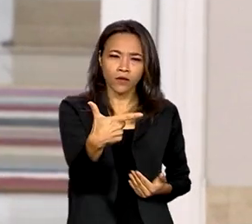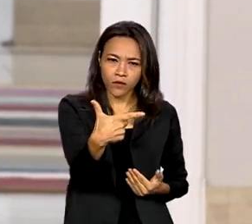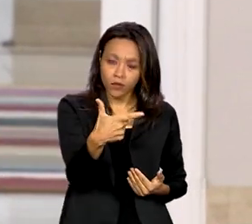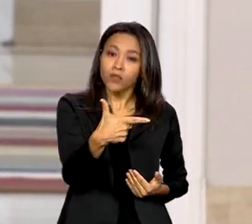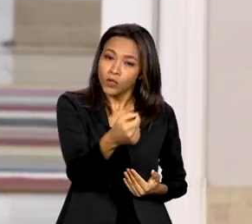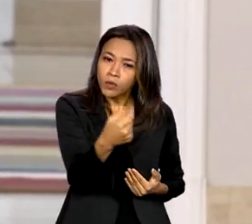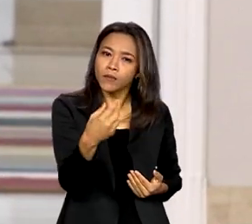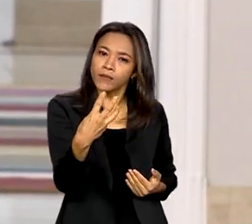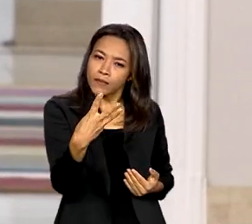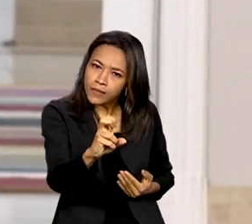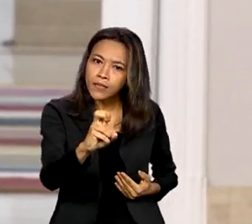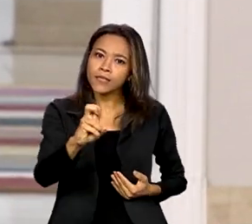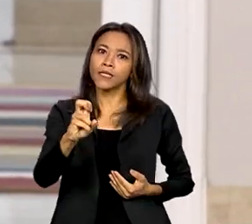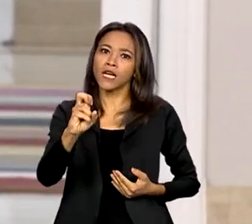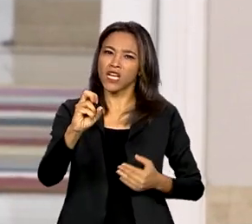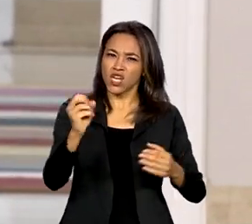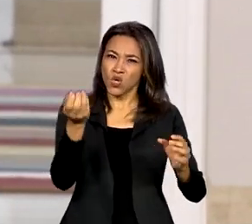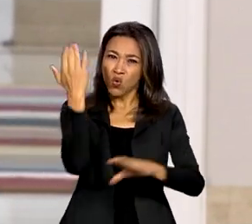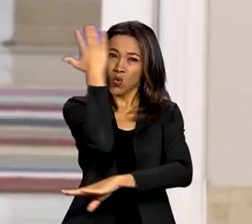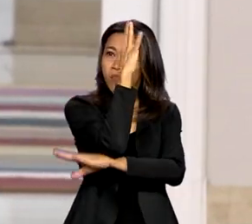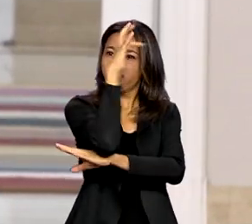chegar a desmatamento zero na Amazônia. vai